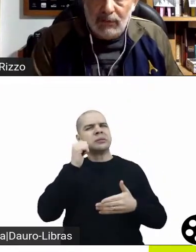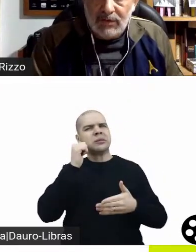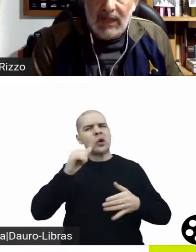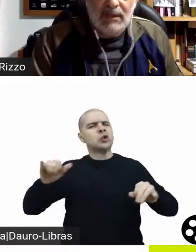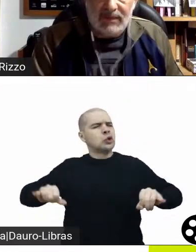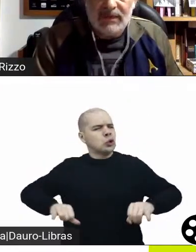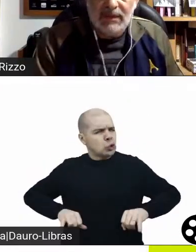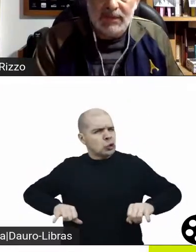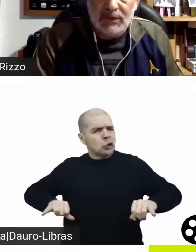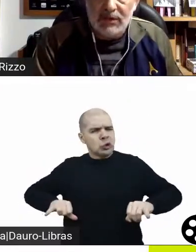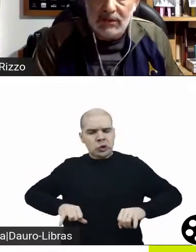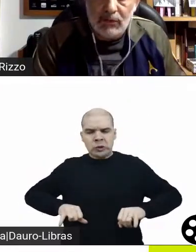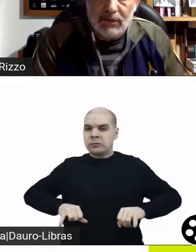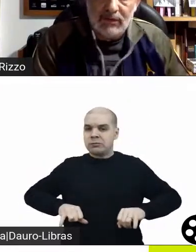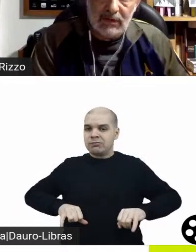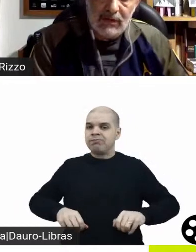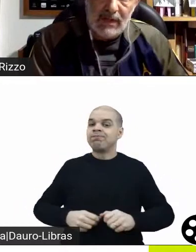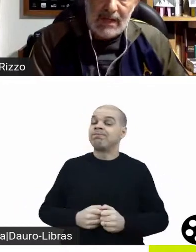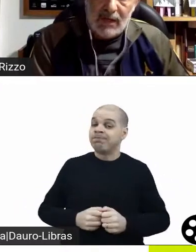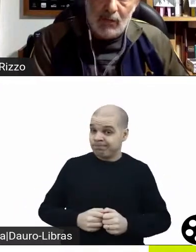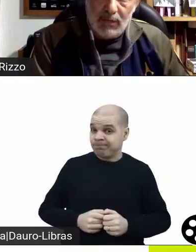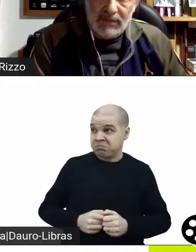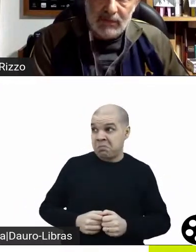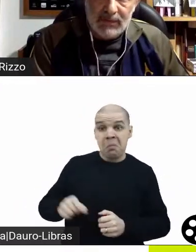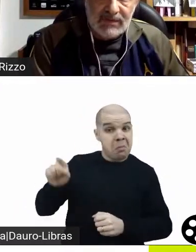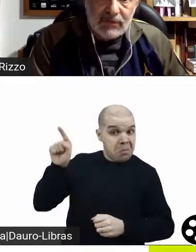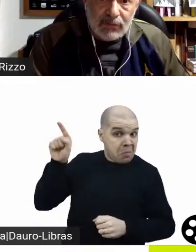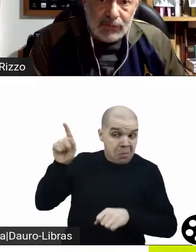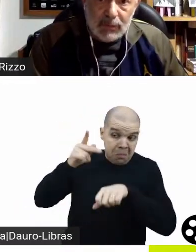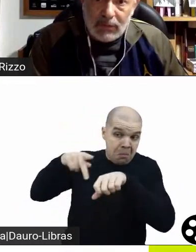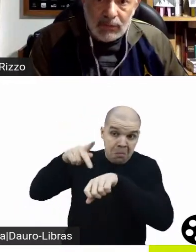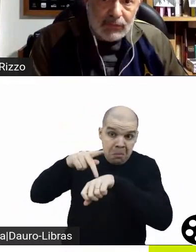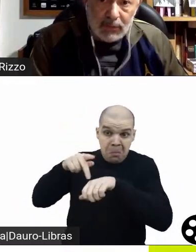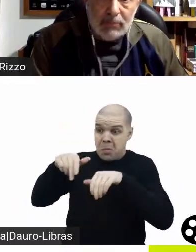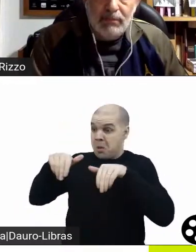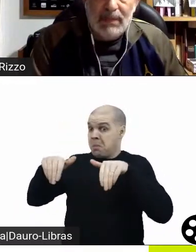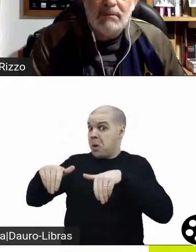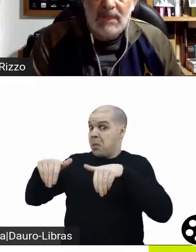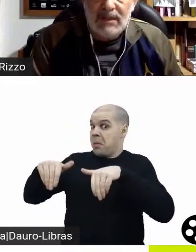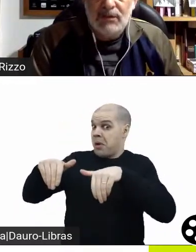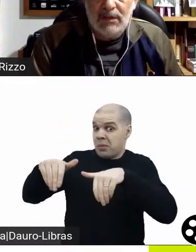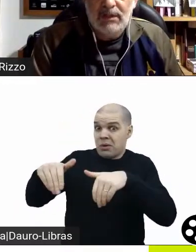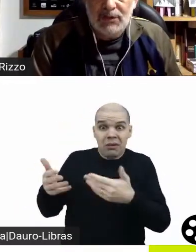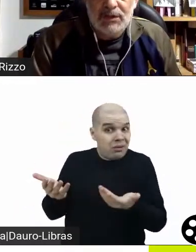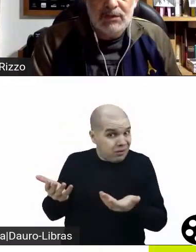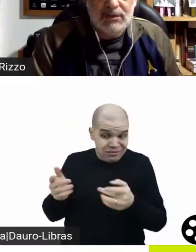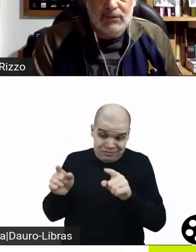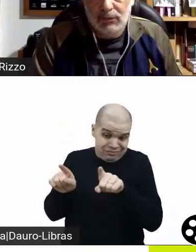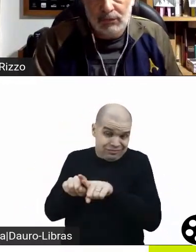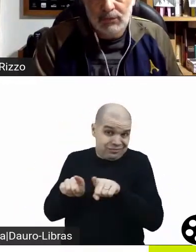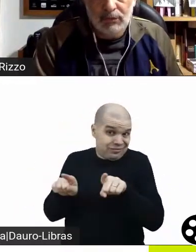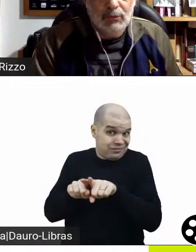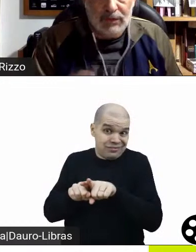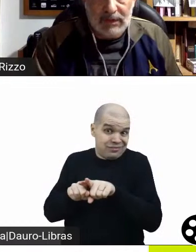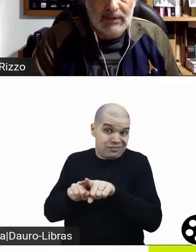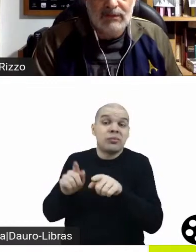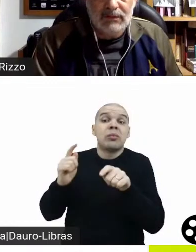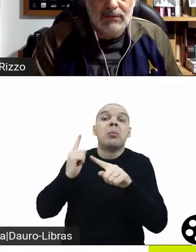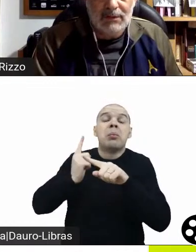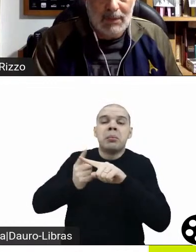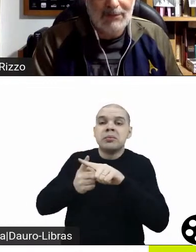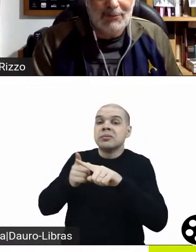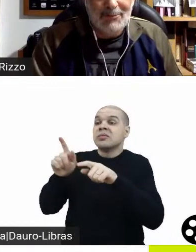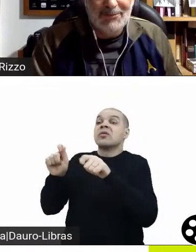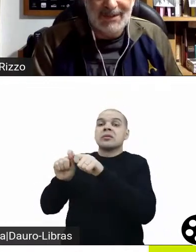provavelmente na Austrália, mas certamente entre nós aqui, como eles estão presentes no filme, como o filme permite que a gente os discuta,